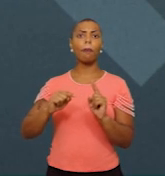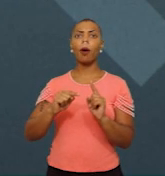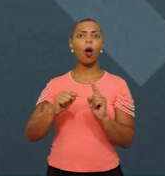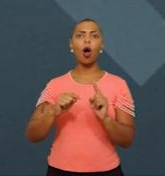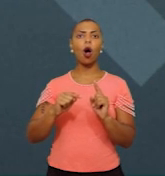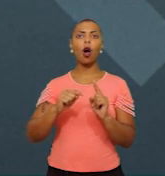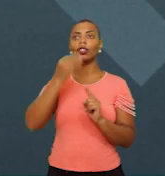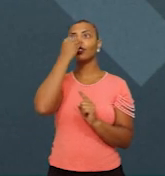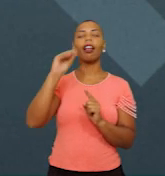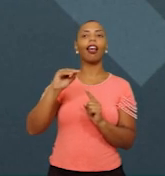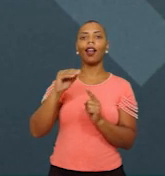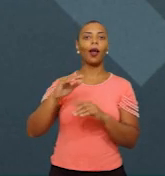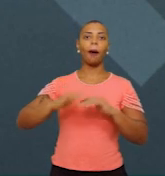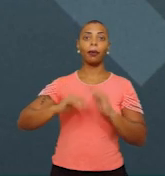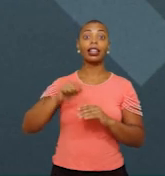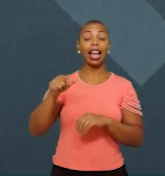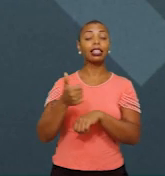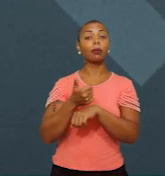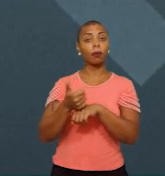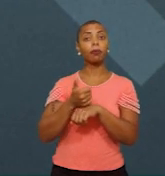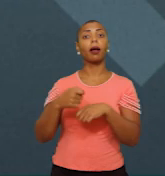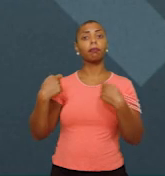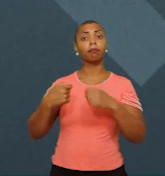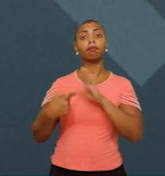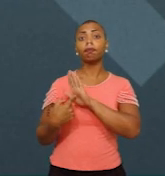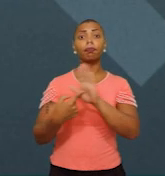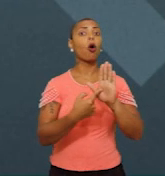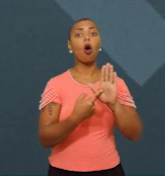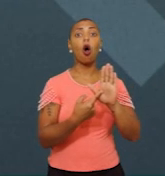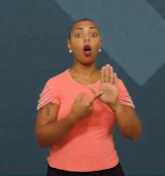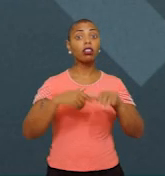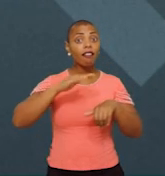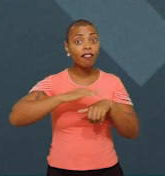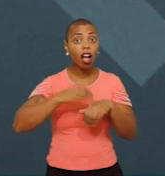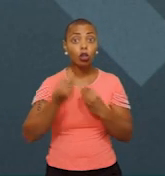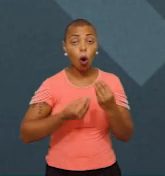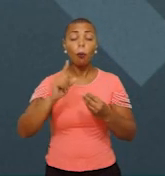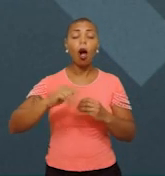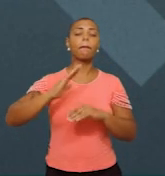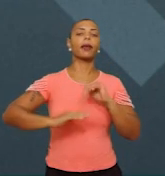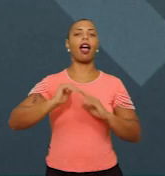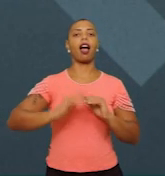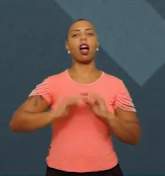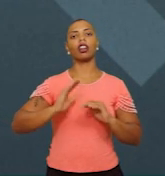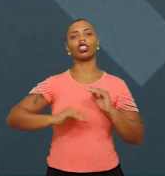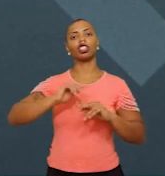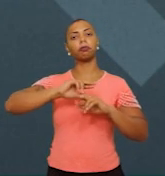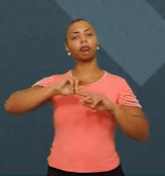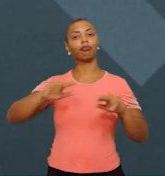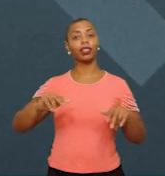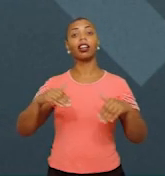isso. É uma profissão que se apresenta, que se realiza em práticas. Então, eu preciso